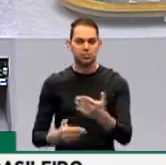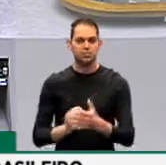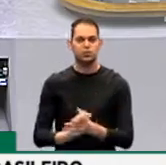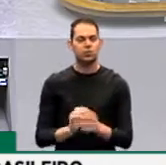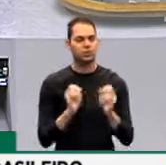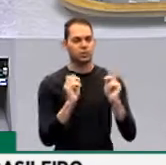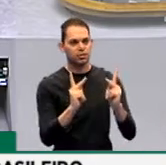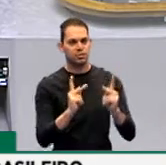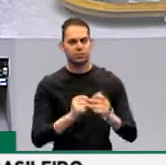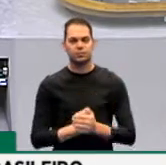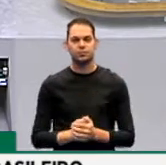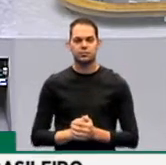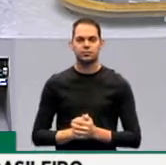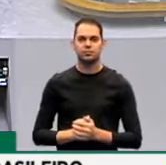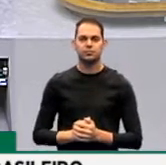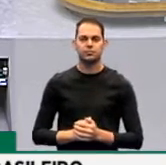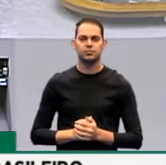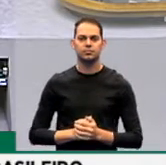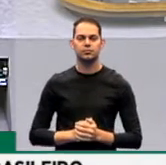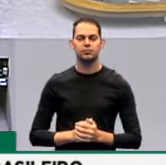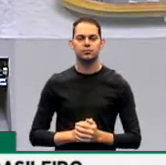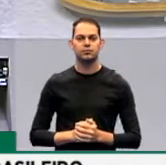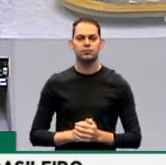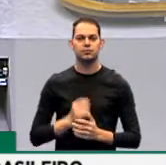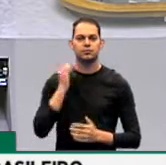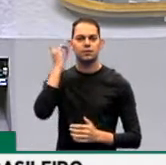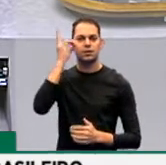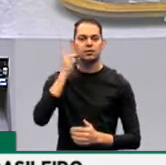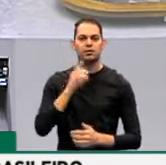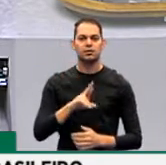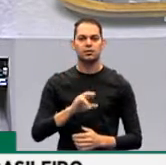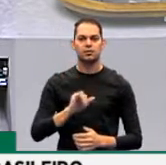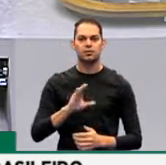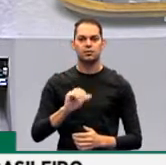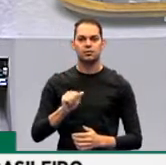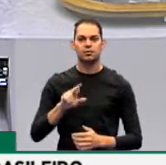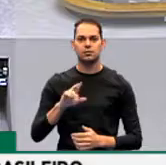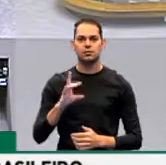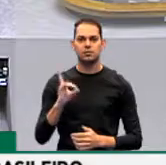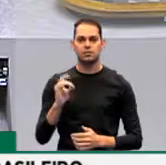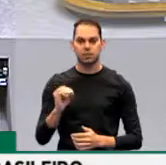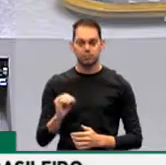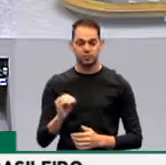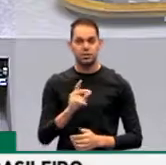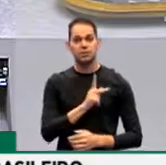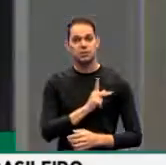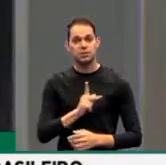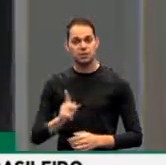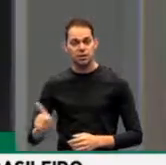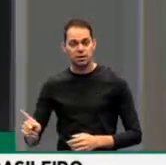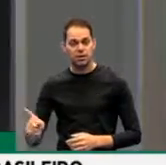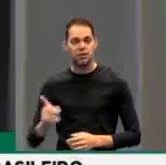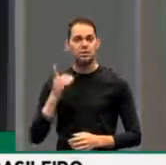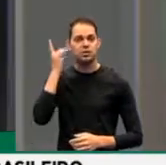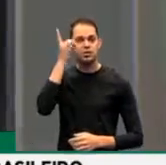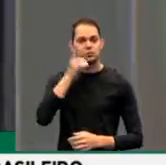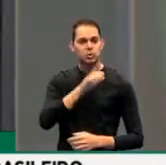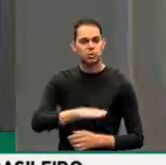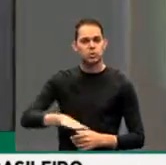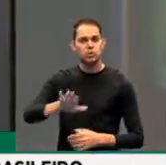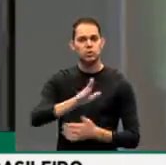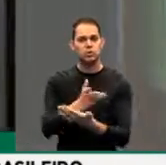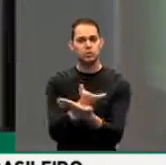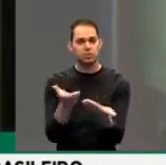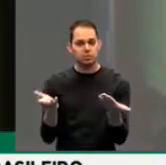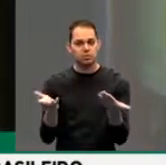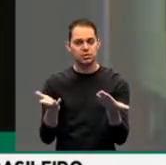Deputado, consolidar ele. Deputado Ricardo. Presidente, senhora presidente, senhores deputados, deputadas,